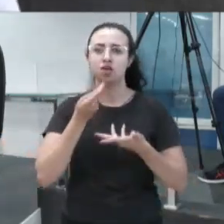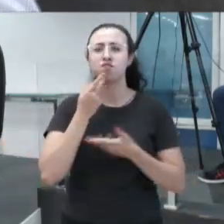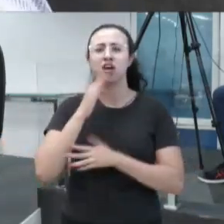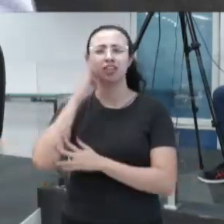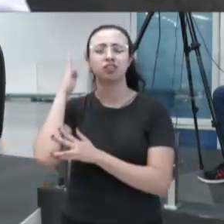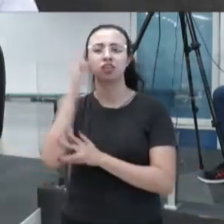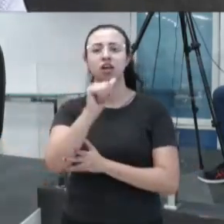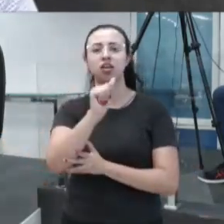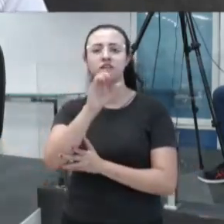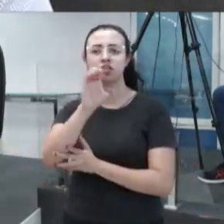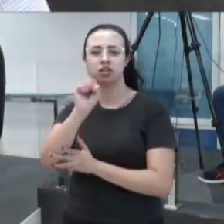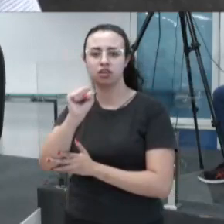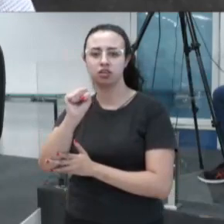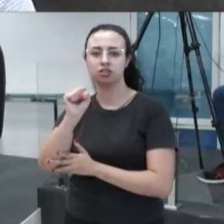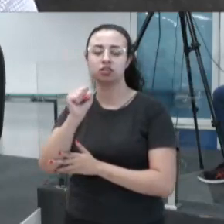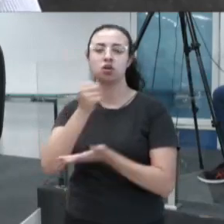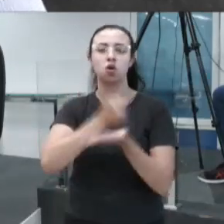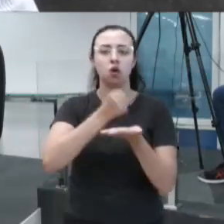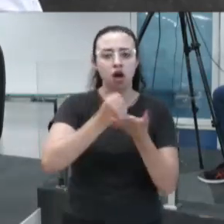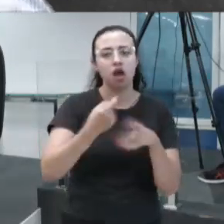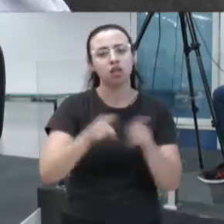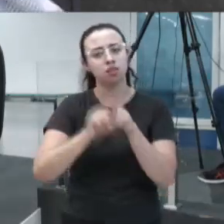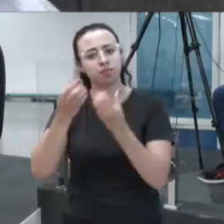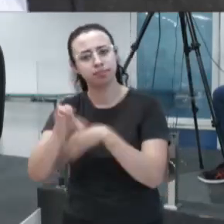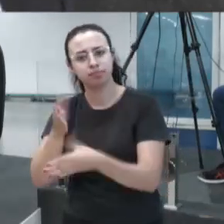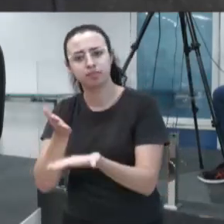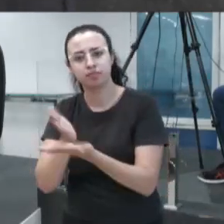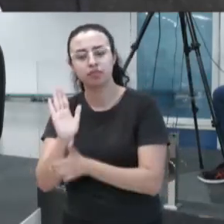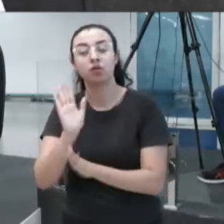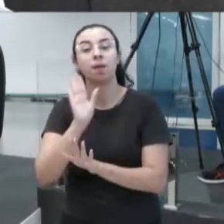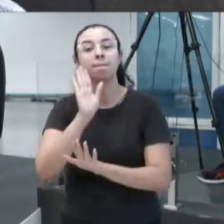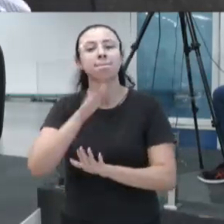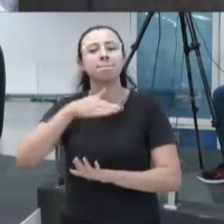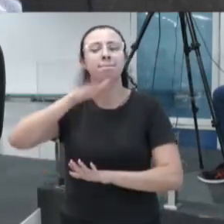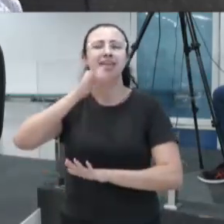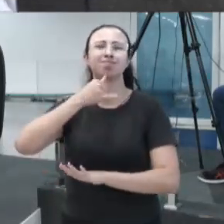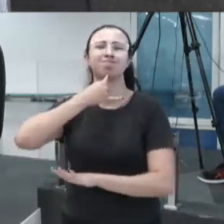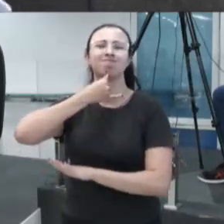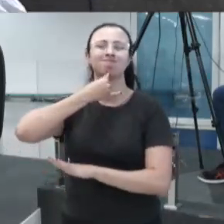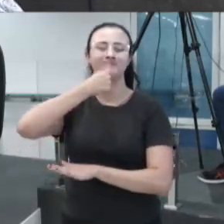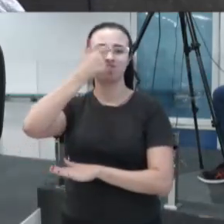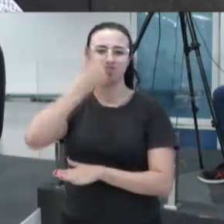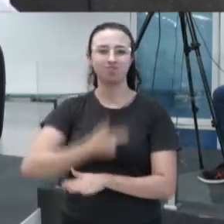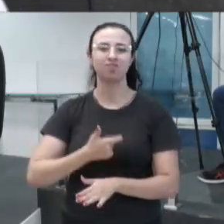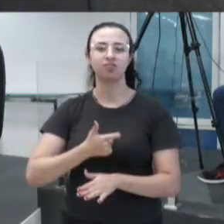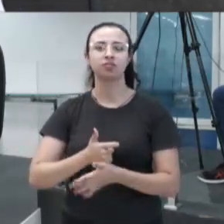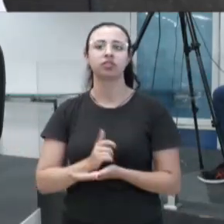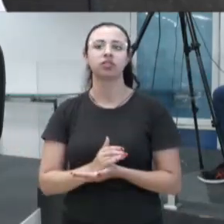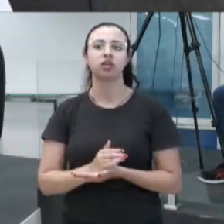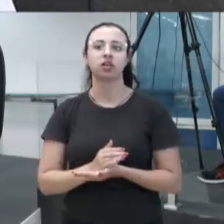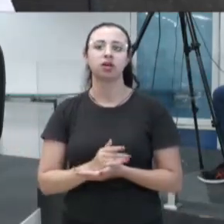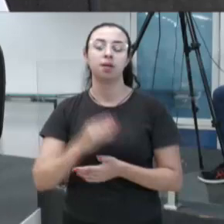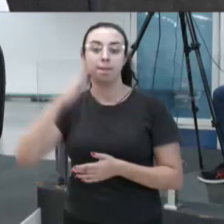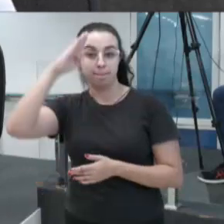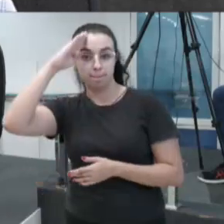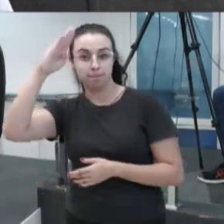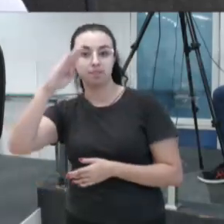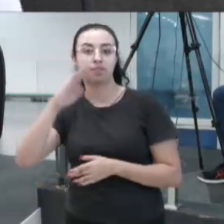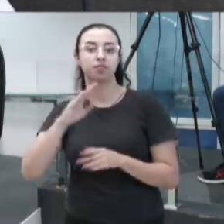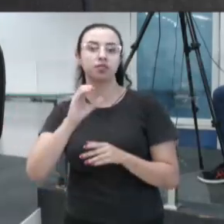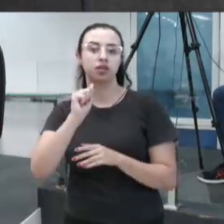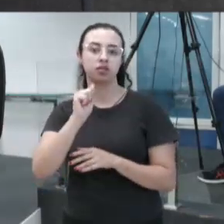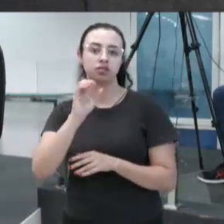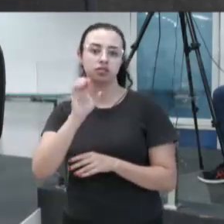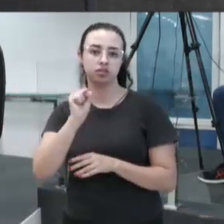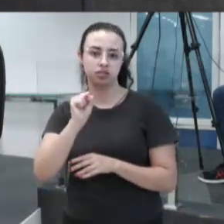ACS contratados e efetivos, e o que mais me entristece, agora principalmente os efetivos, os ACS e os